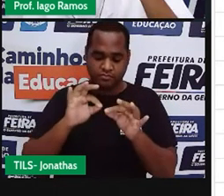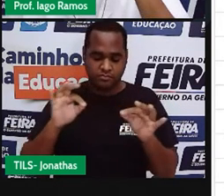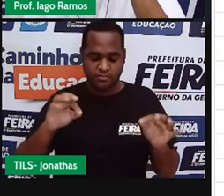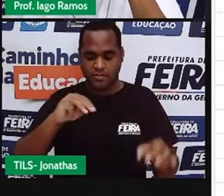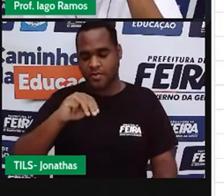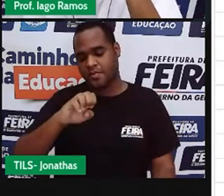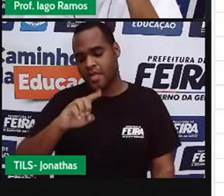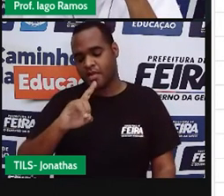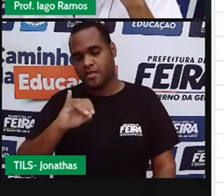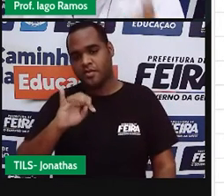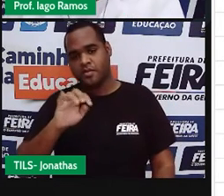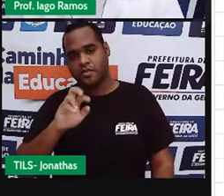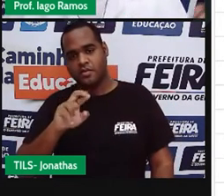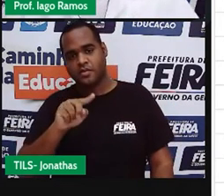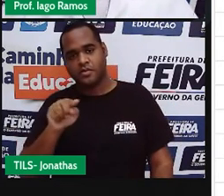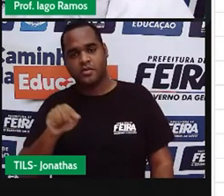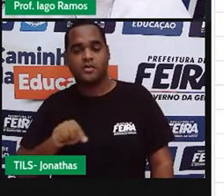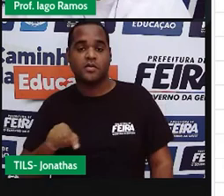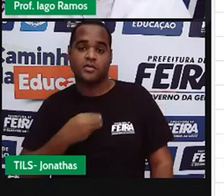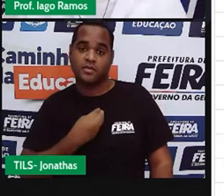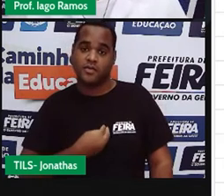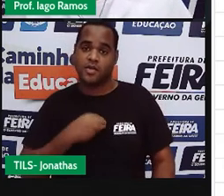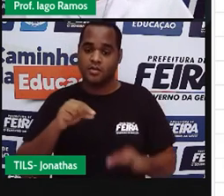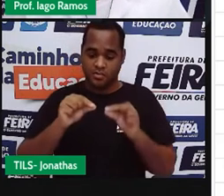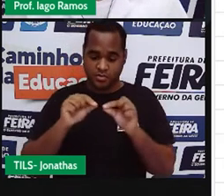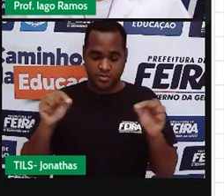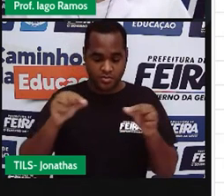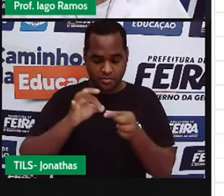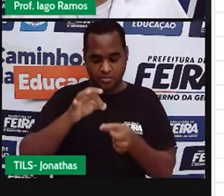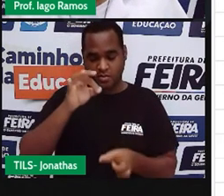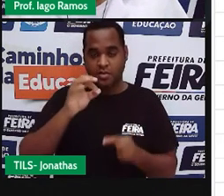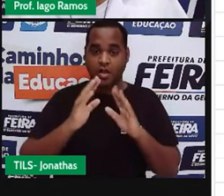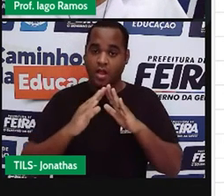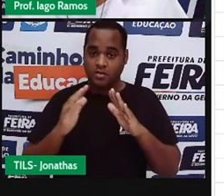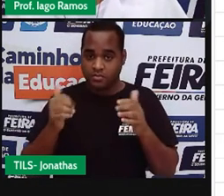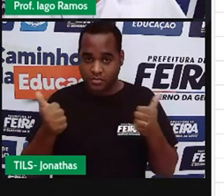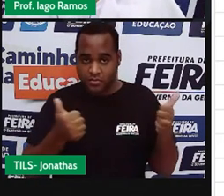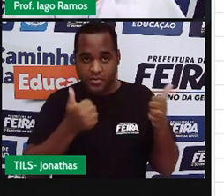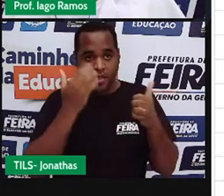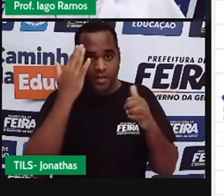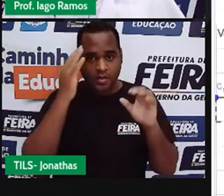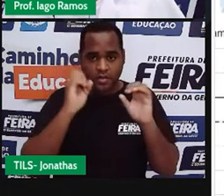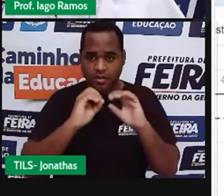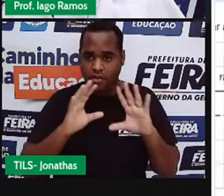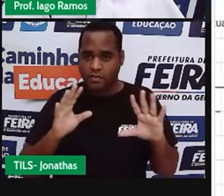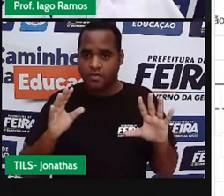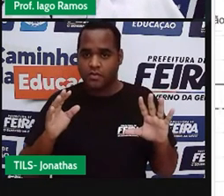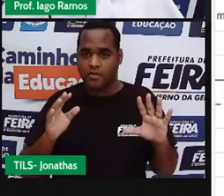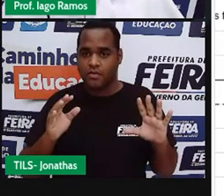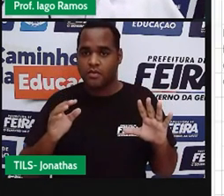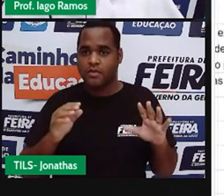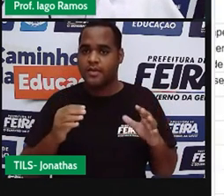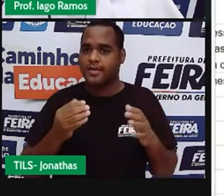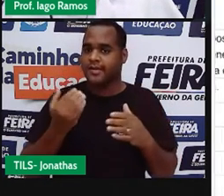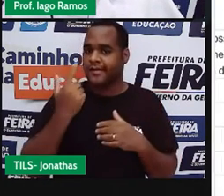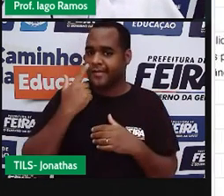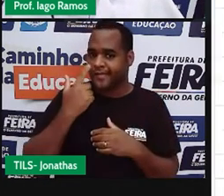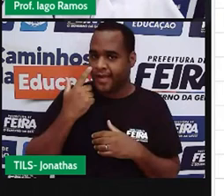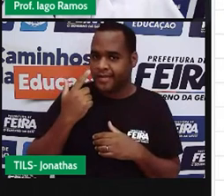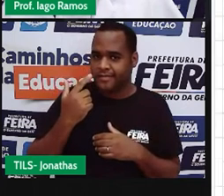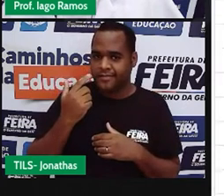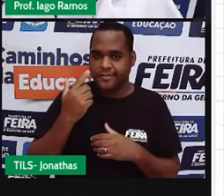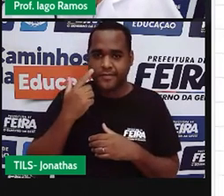que passa pela distância dessas casas. Tá bom? Tranquilão? Então, vem cá comigo